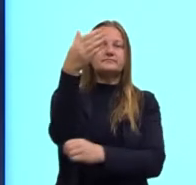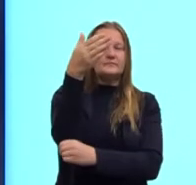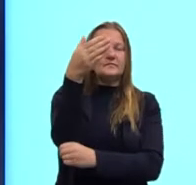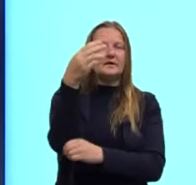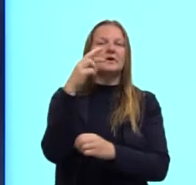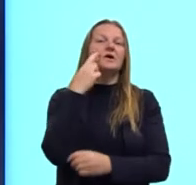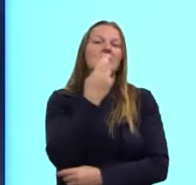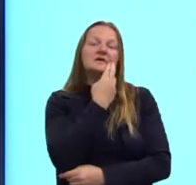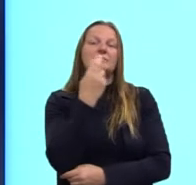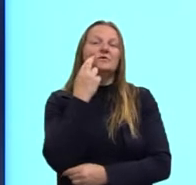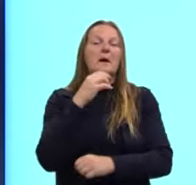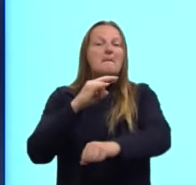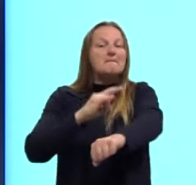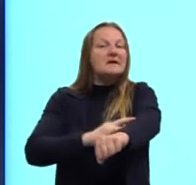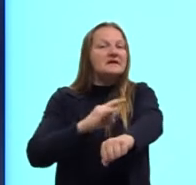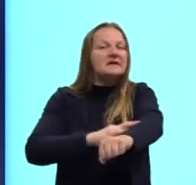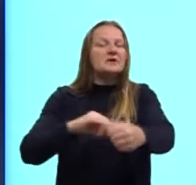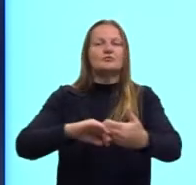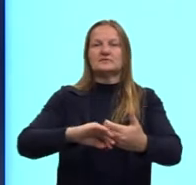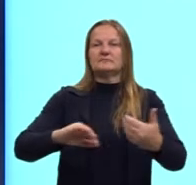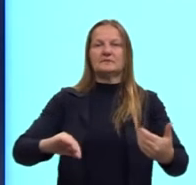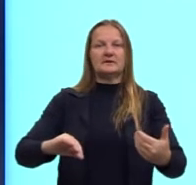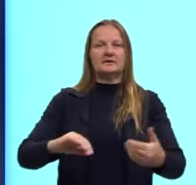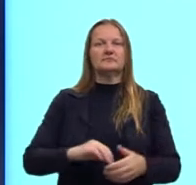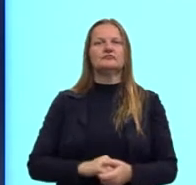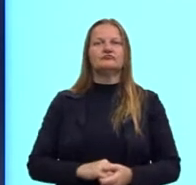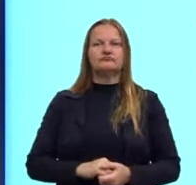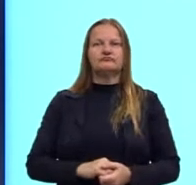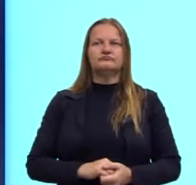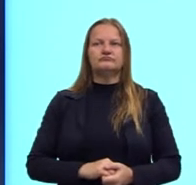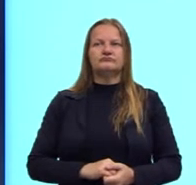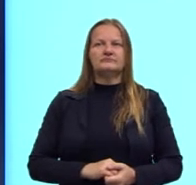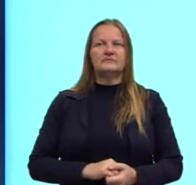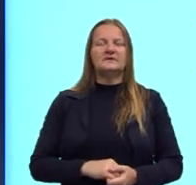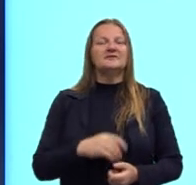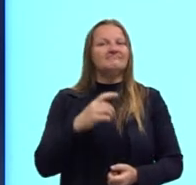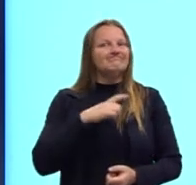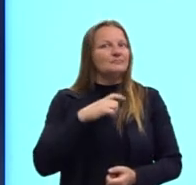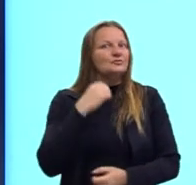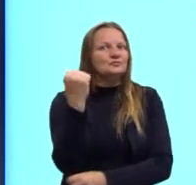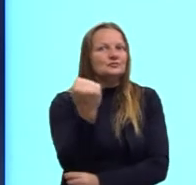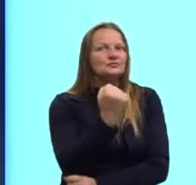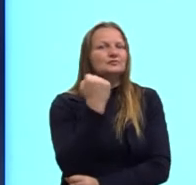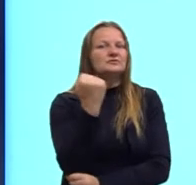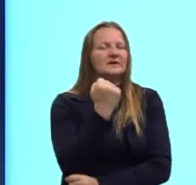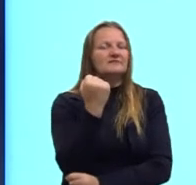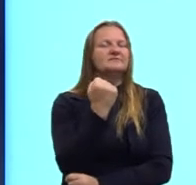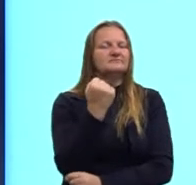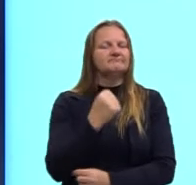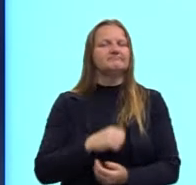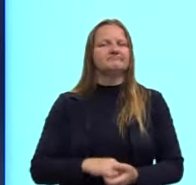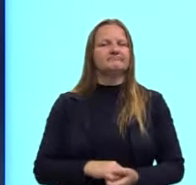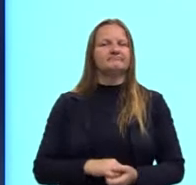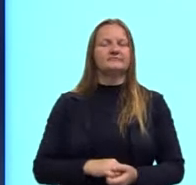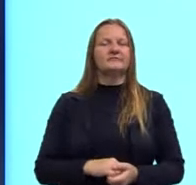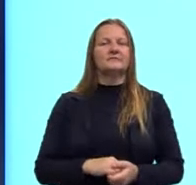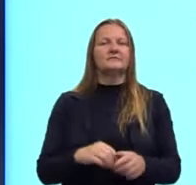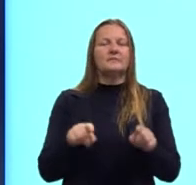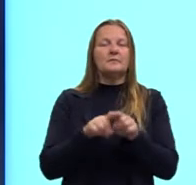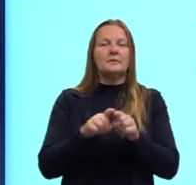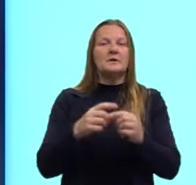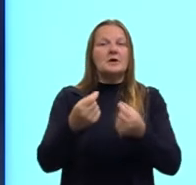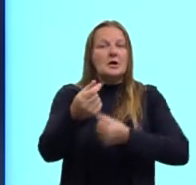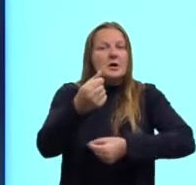restaurantes, banheiros separados. Então, para a gente ver como a segregação racial era violenta, tanto em sentidos